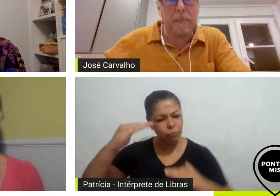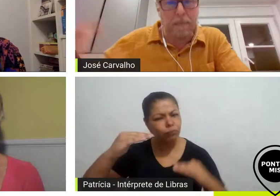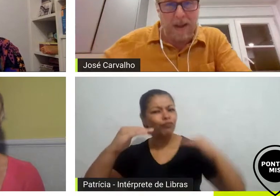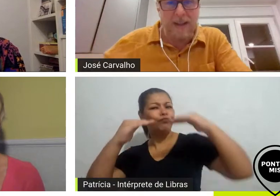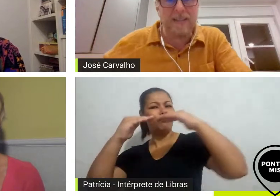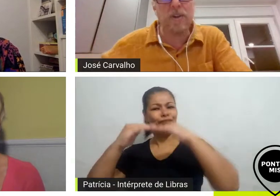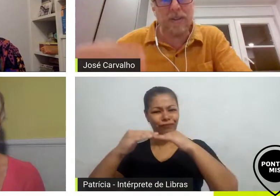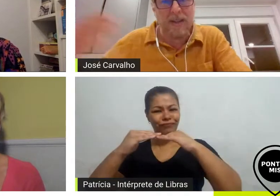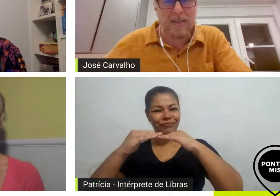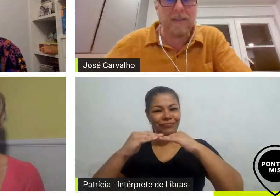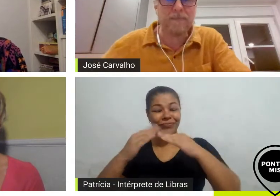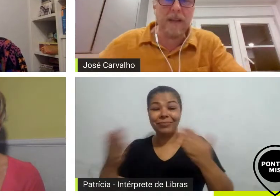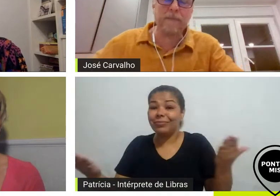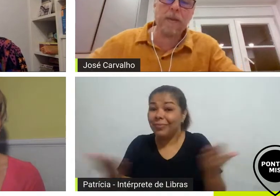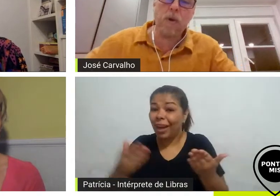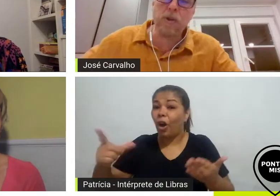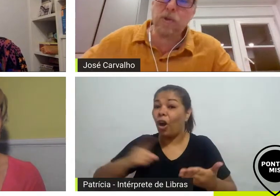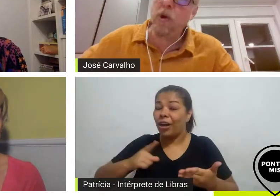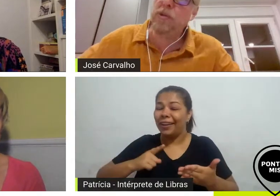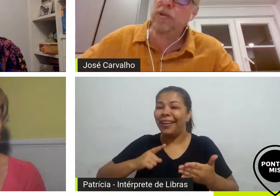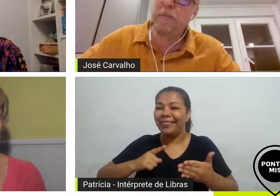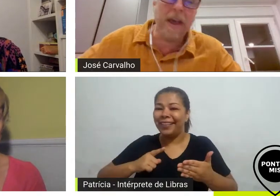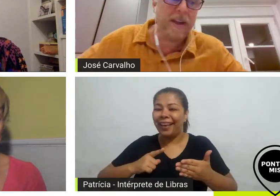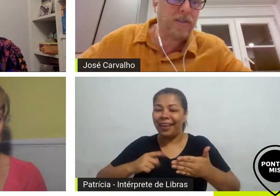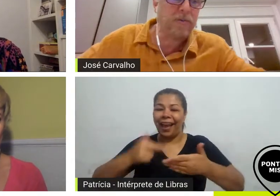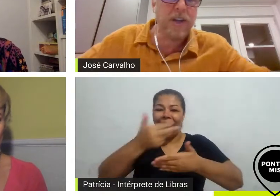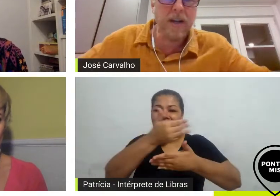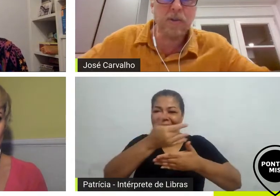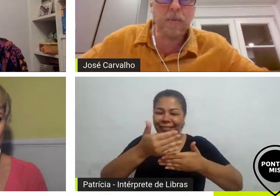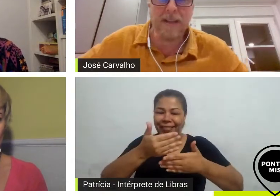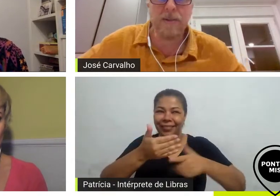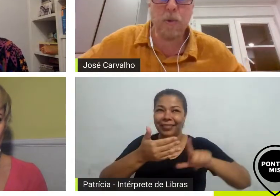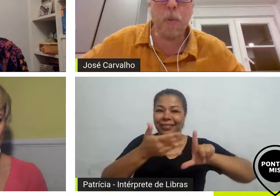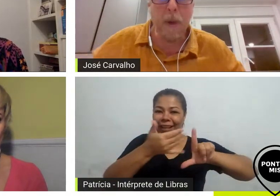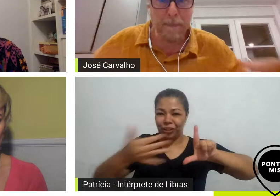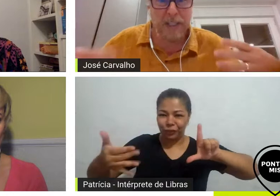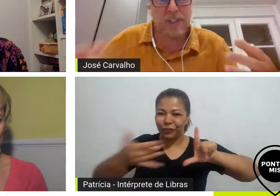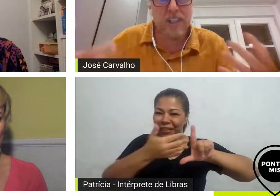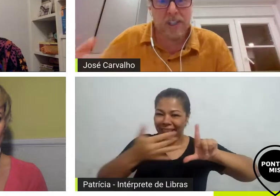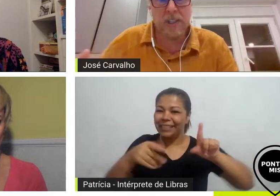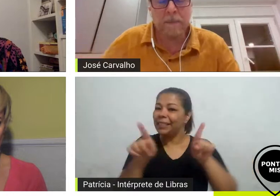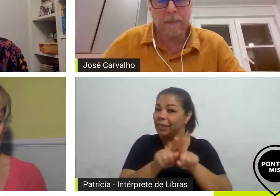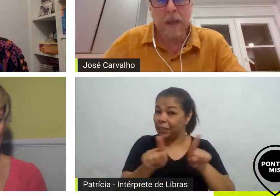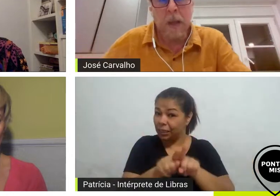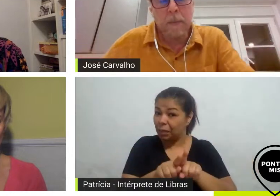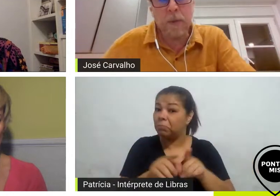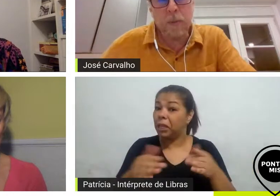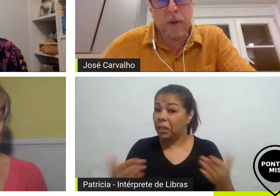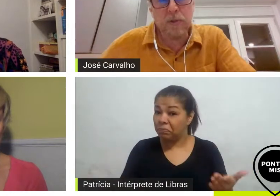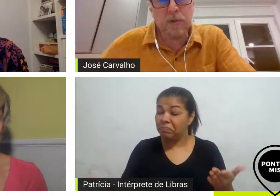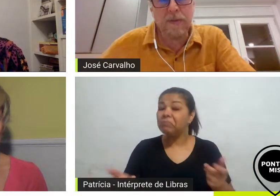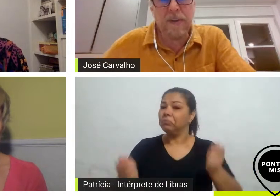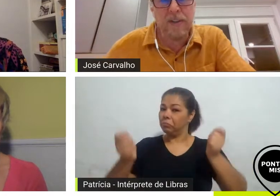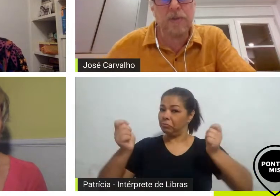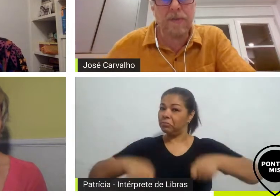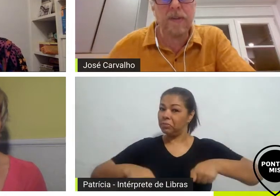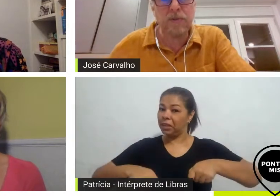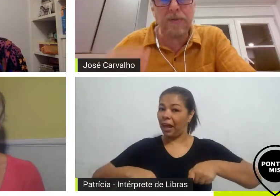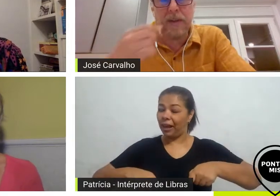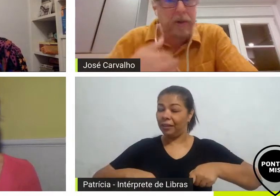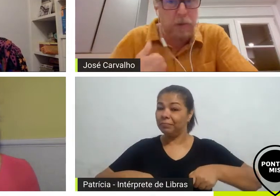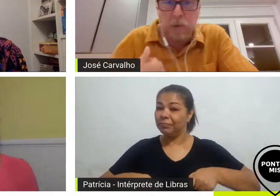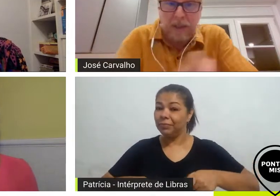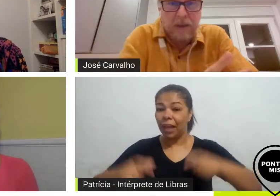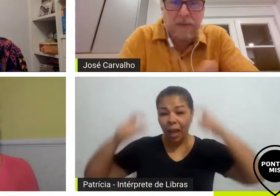Disney Plus e outras outros players estão chegando no Brasil com um apetite para o produto infantil